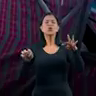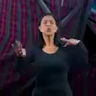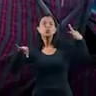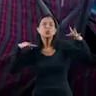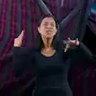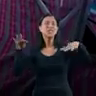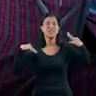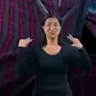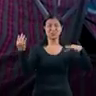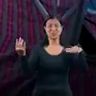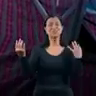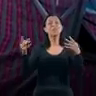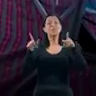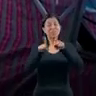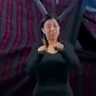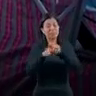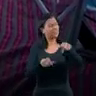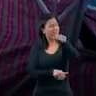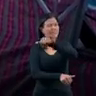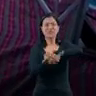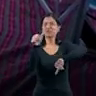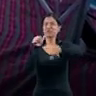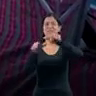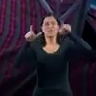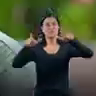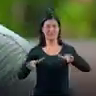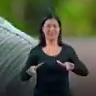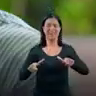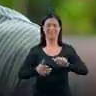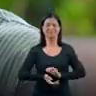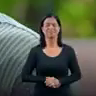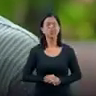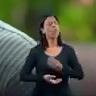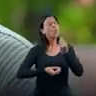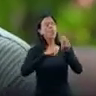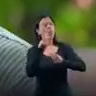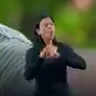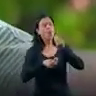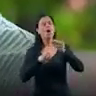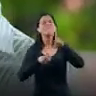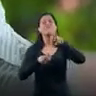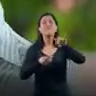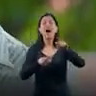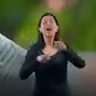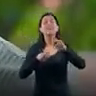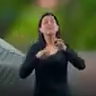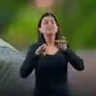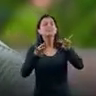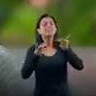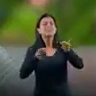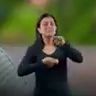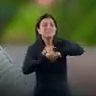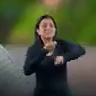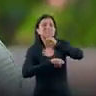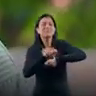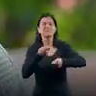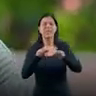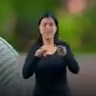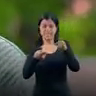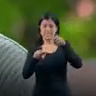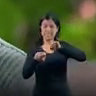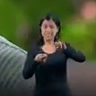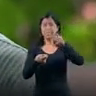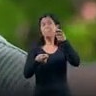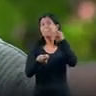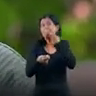turista. Então vai ser feita uma grande transformação em toda a Orla. Como que vai vir esse mercado para a Ilha das Caeiras, se o